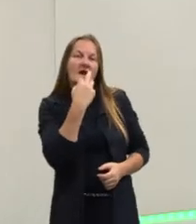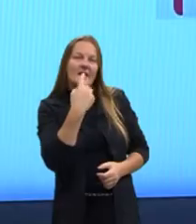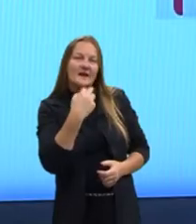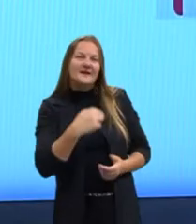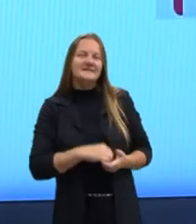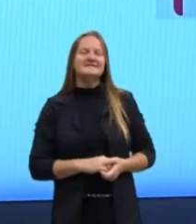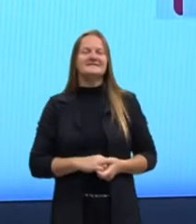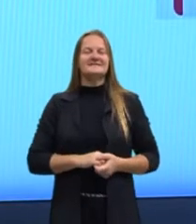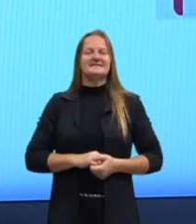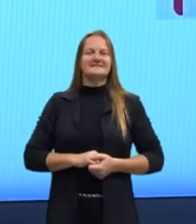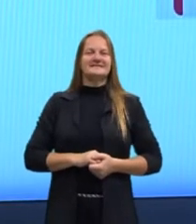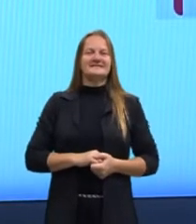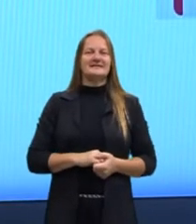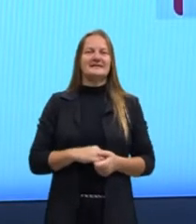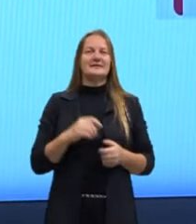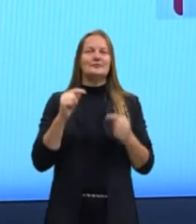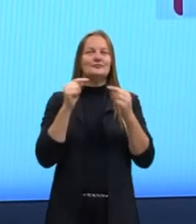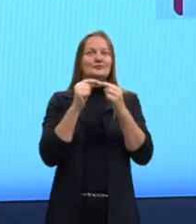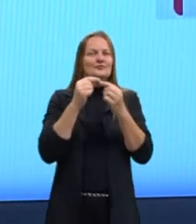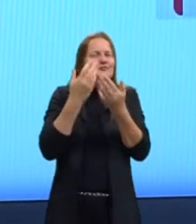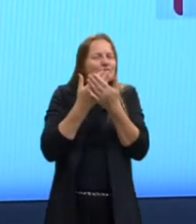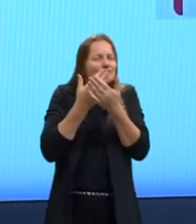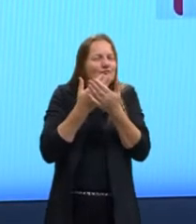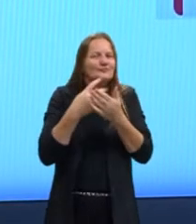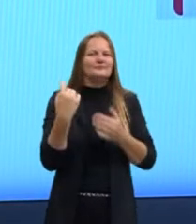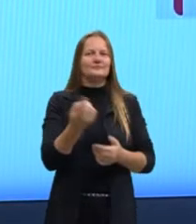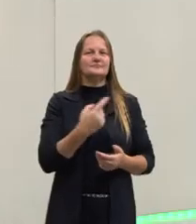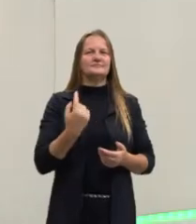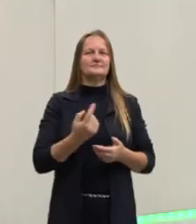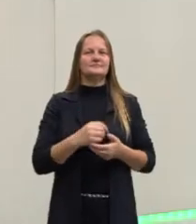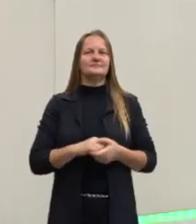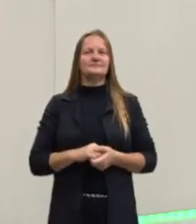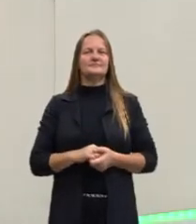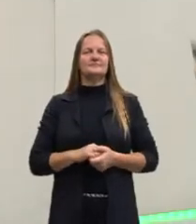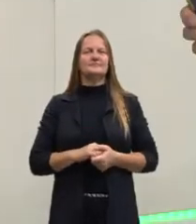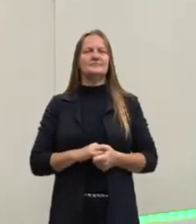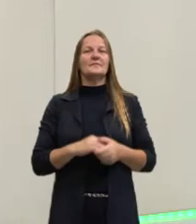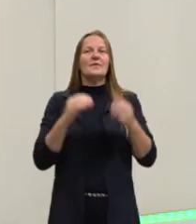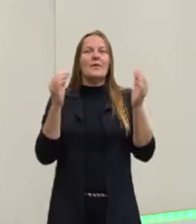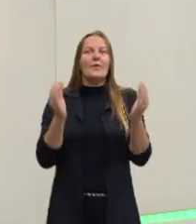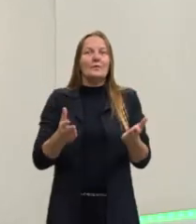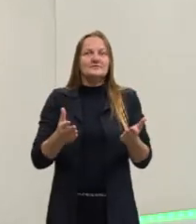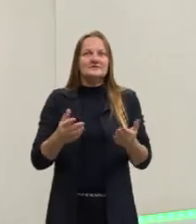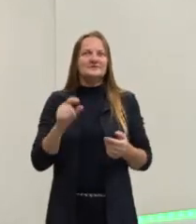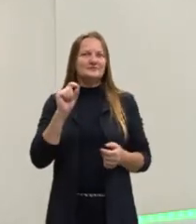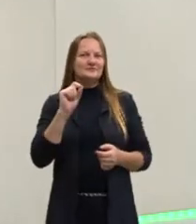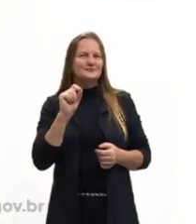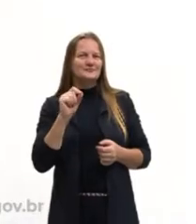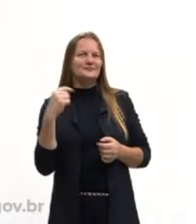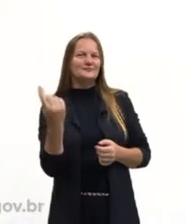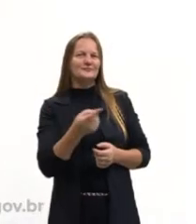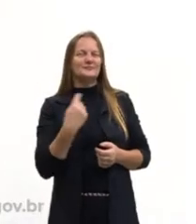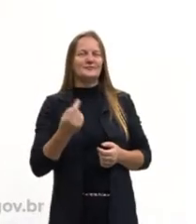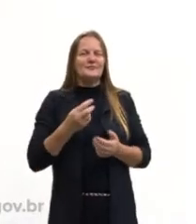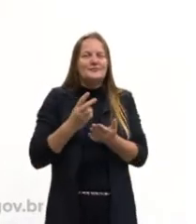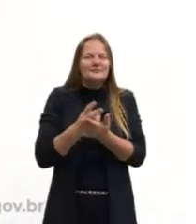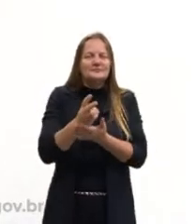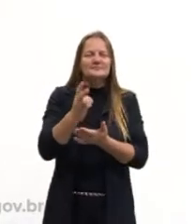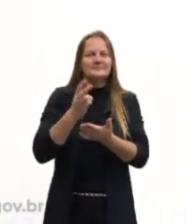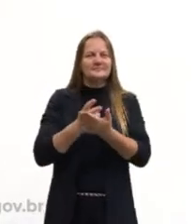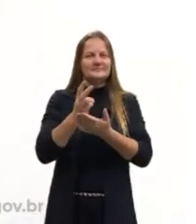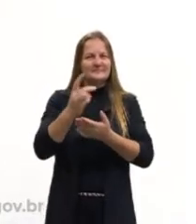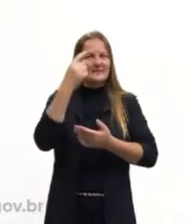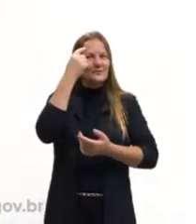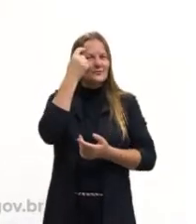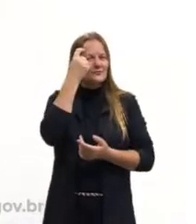inglesa, nosso objeto de estudo. Para hoje nós vamos continuar na